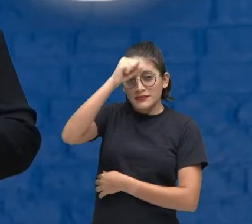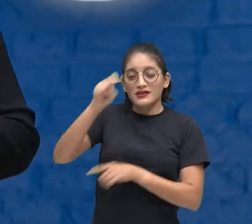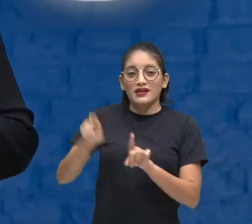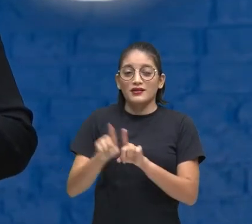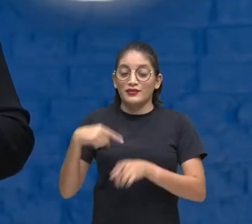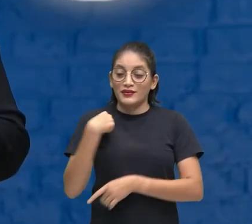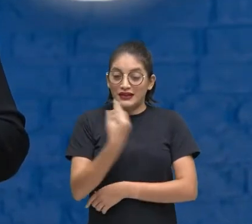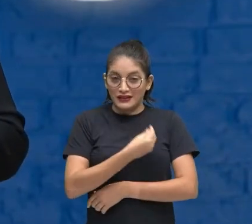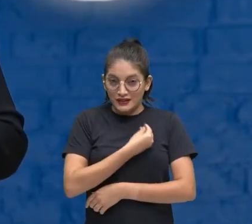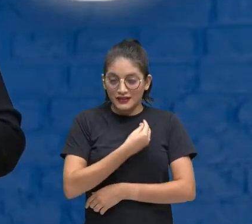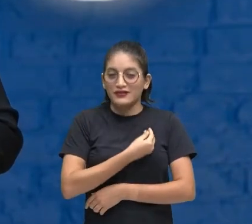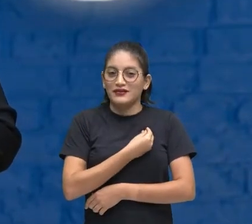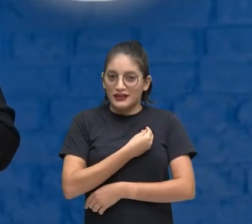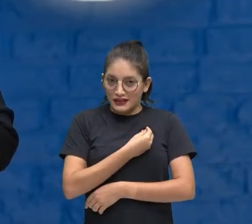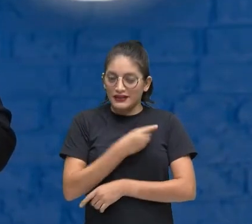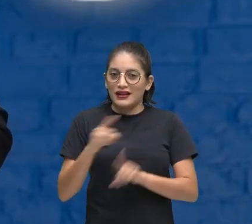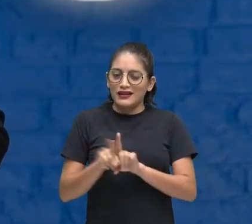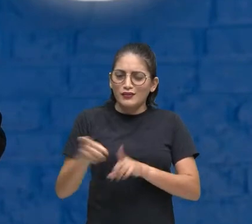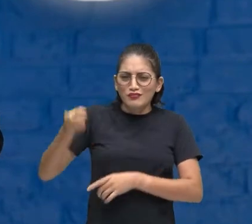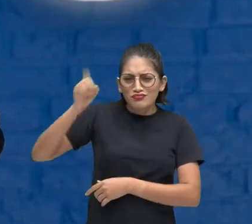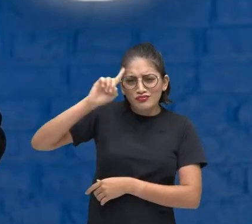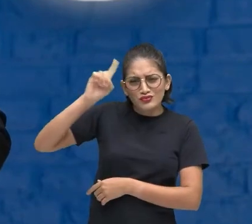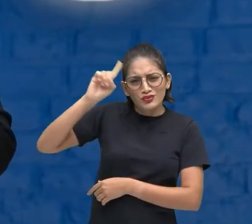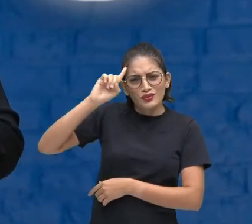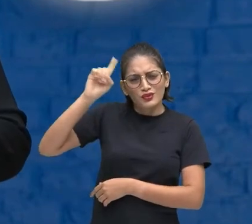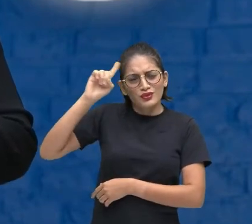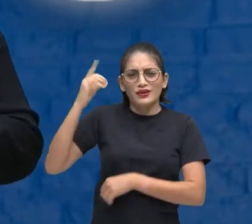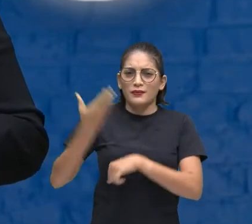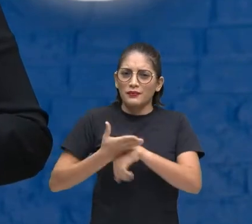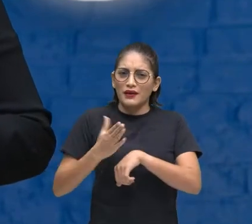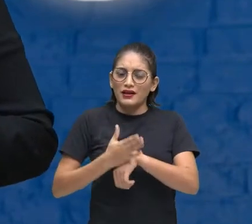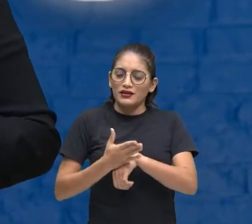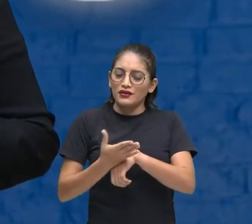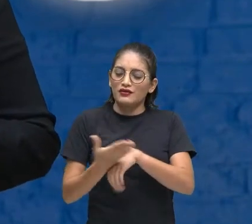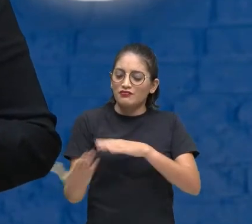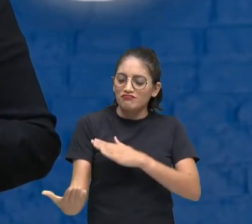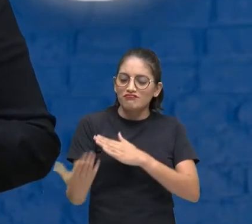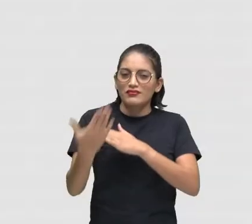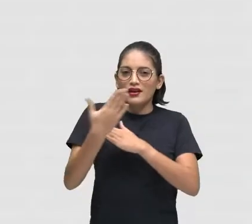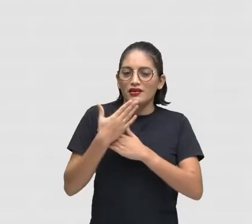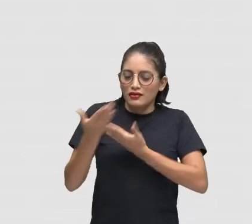vida Para o nosso Cotidiano Que vai trazer A cooperação